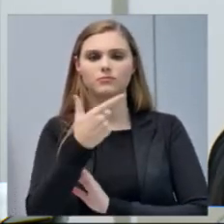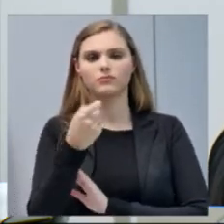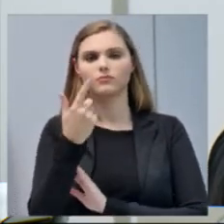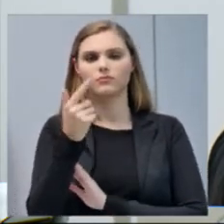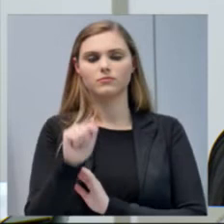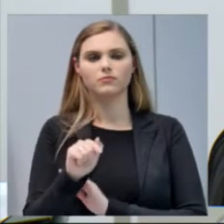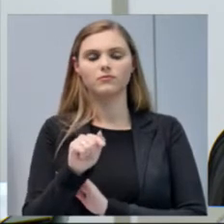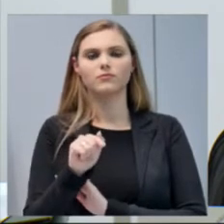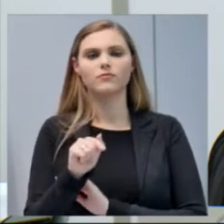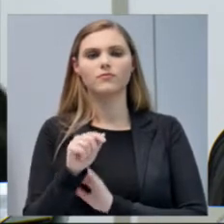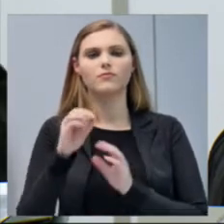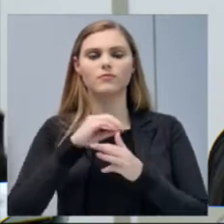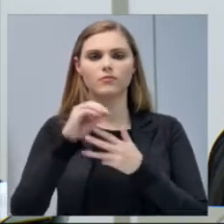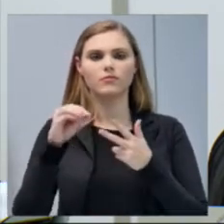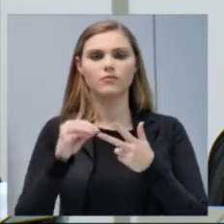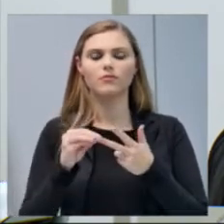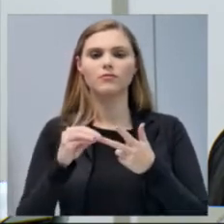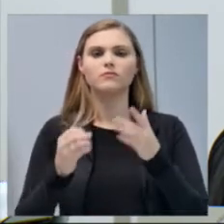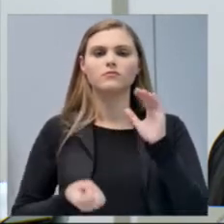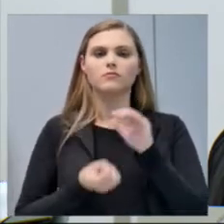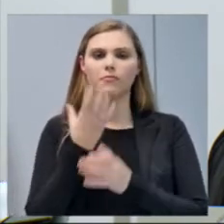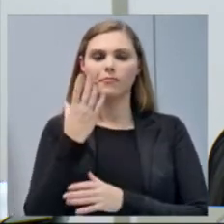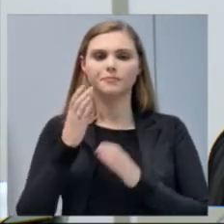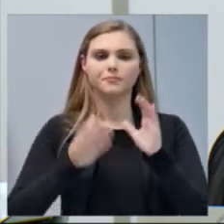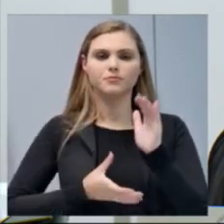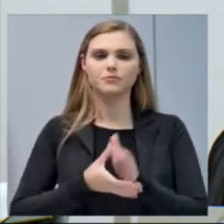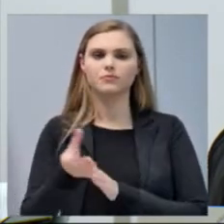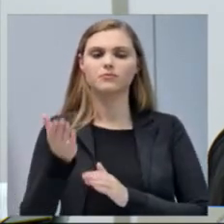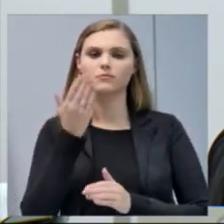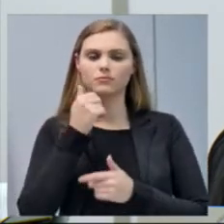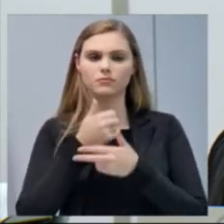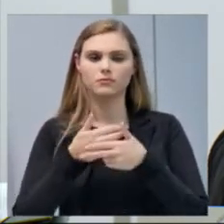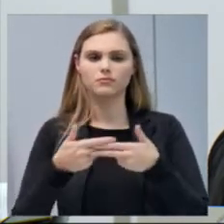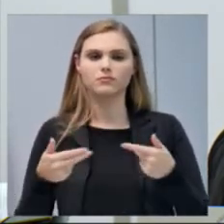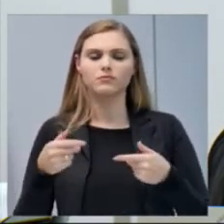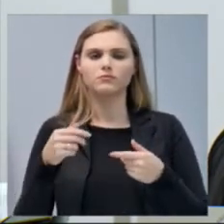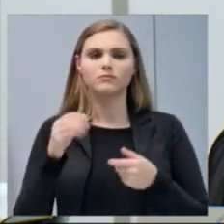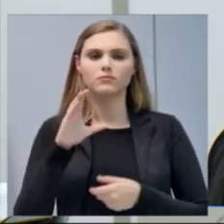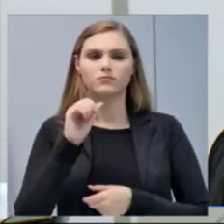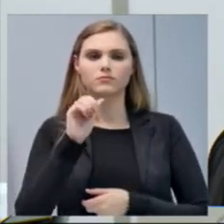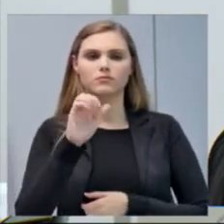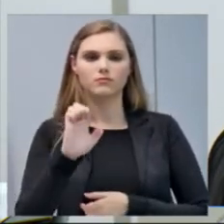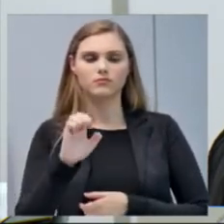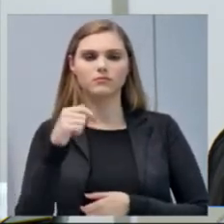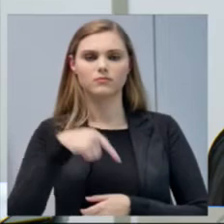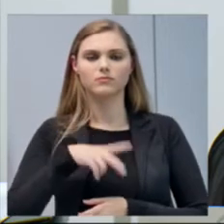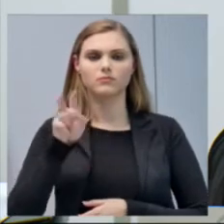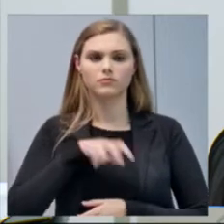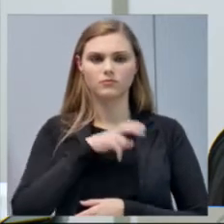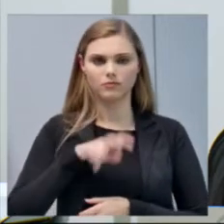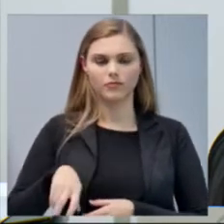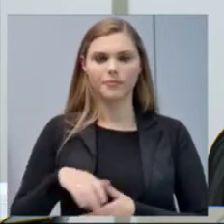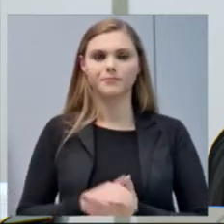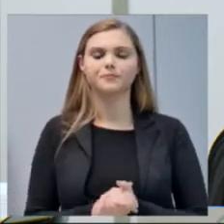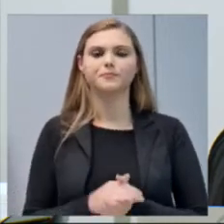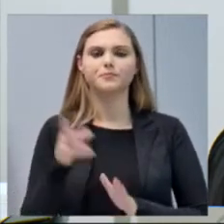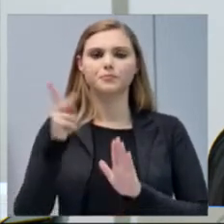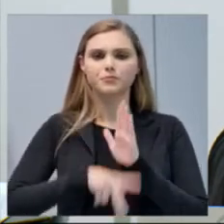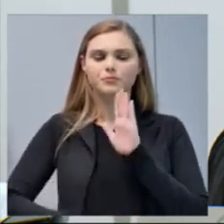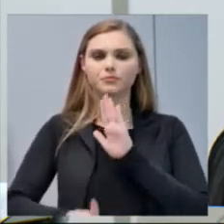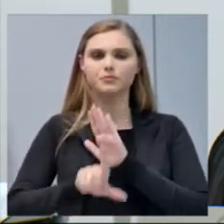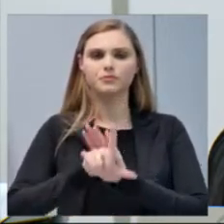Executivo que cria o Conselho Municipal de Alimentação Escolar CAI, no município de Xancherê. Projeto de lei